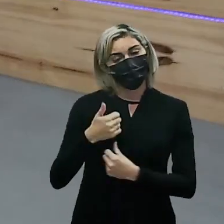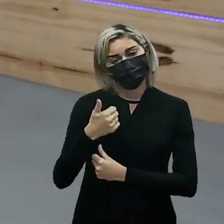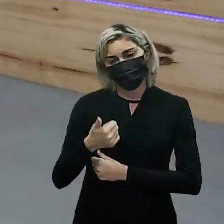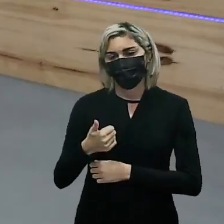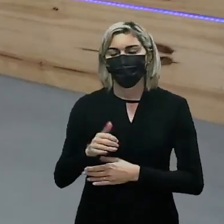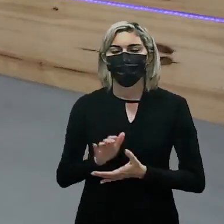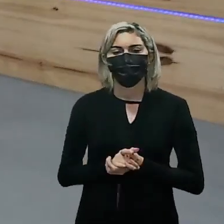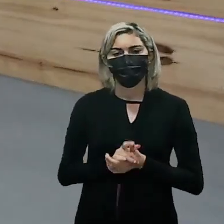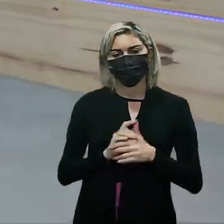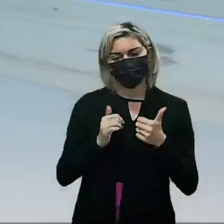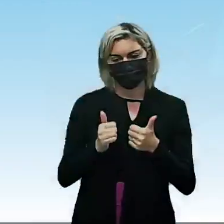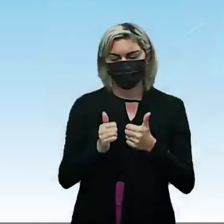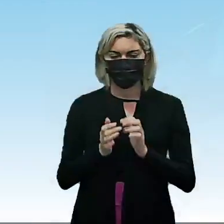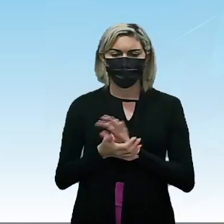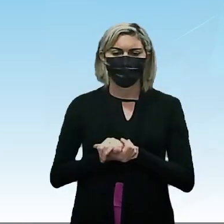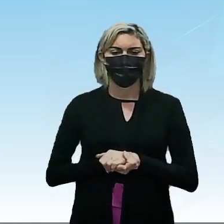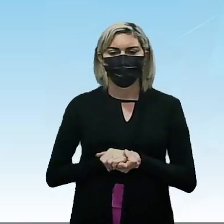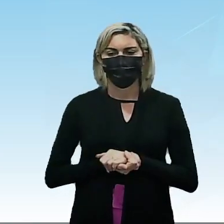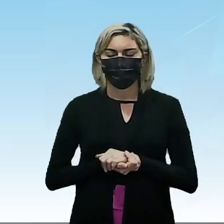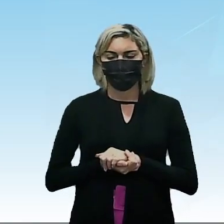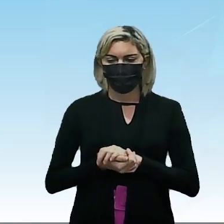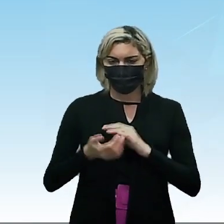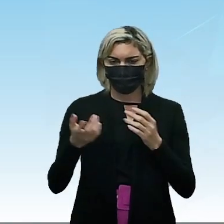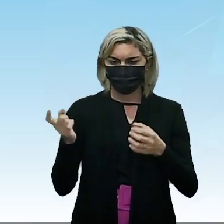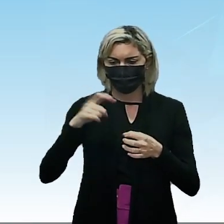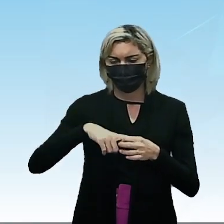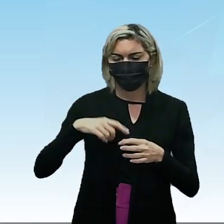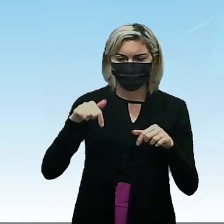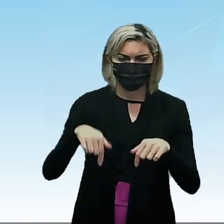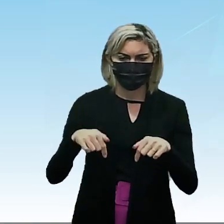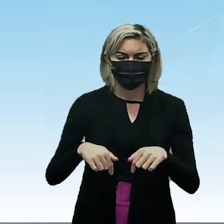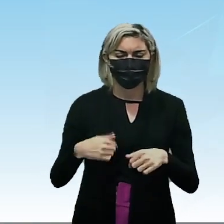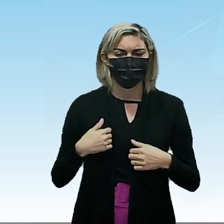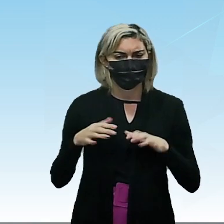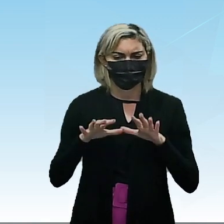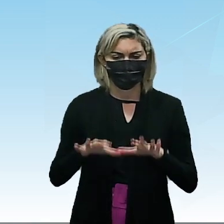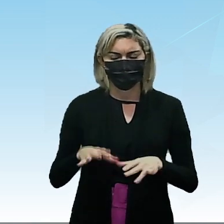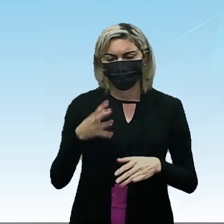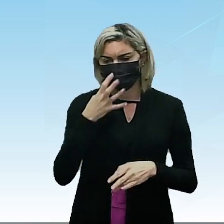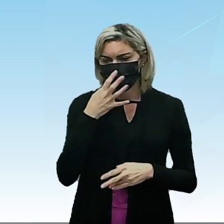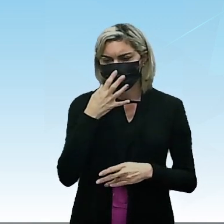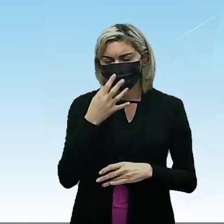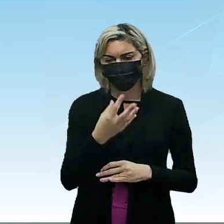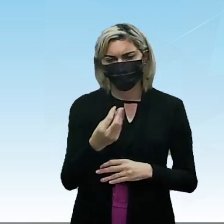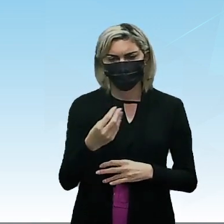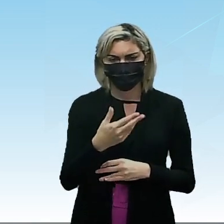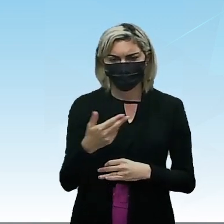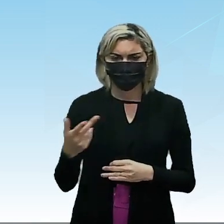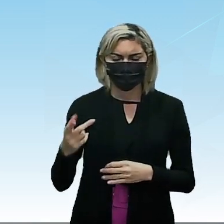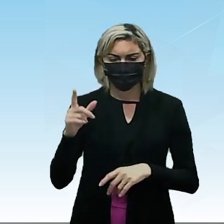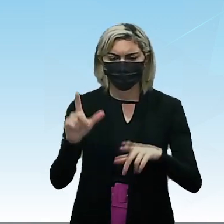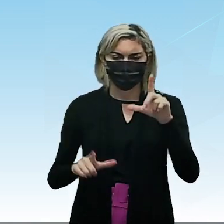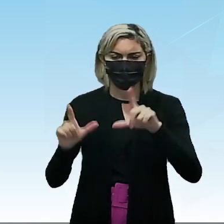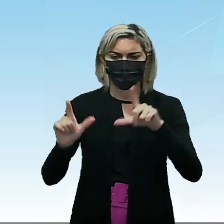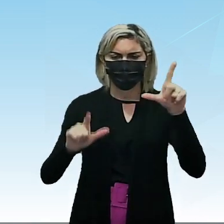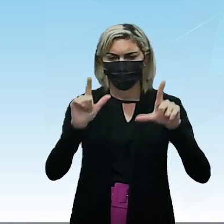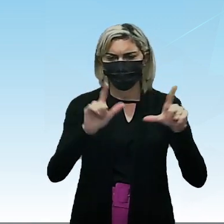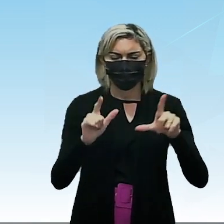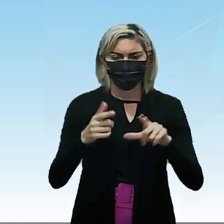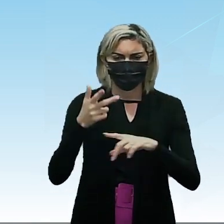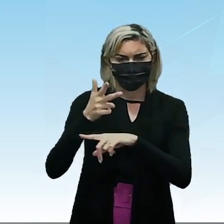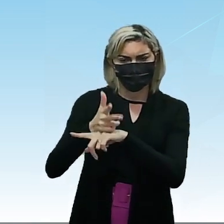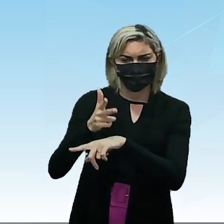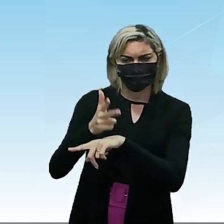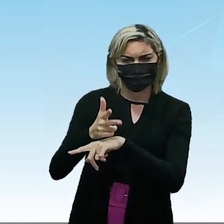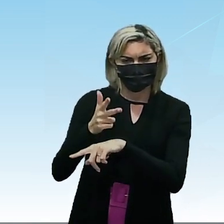Beleza, pessoal? Show de bola! Volta para aqui. Eu fico aqui assim, São muitas, muitas televisões, muitas câmeras.